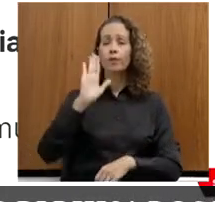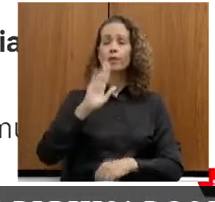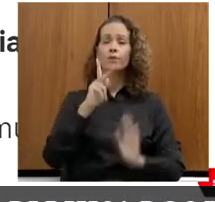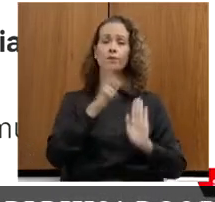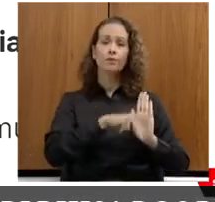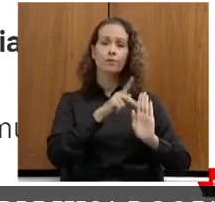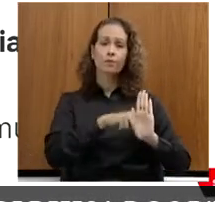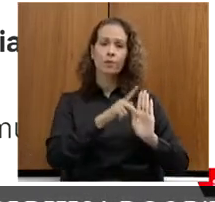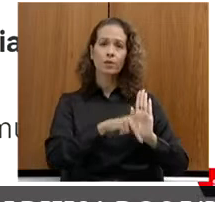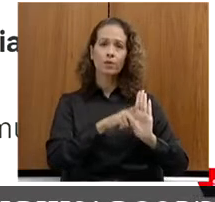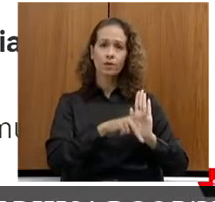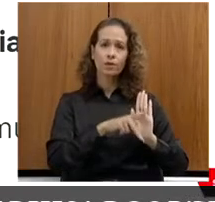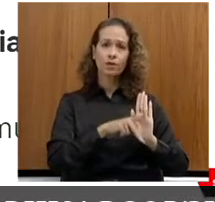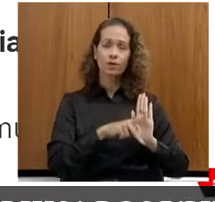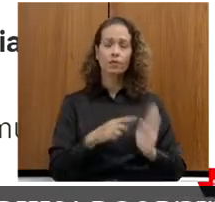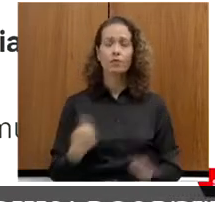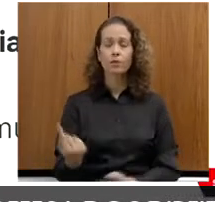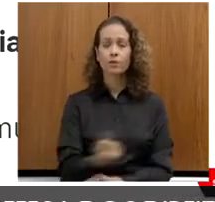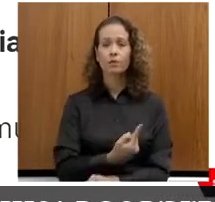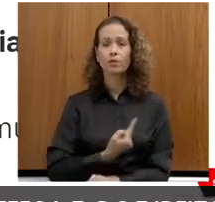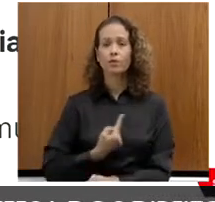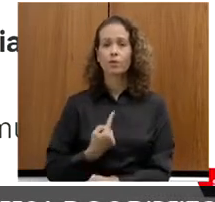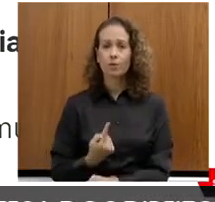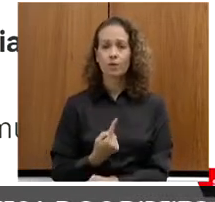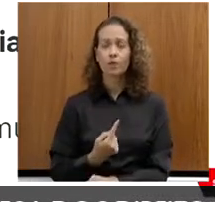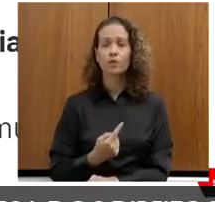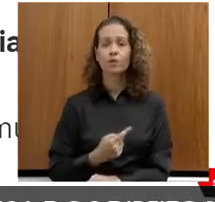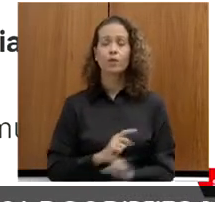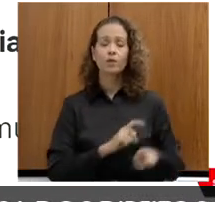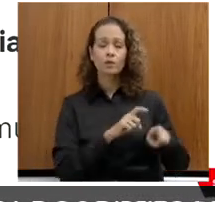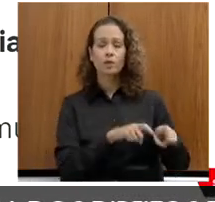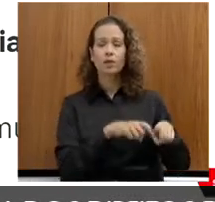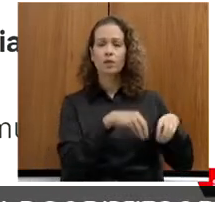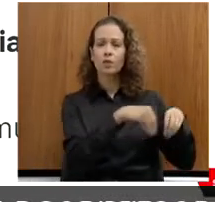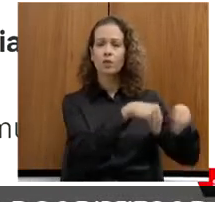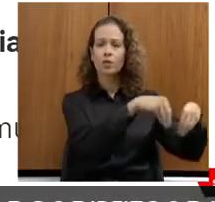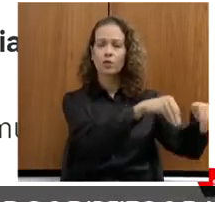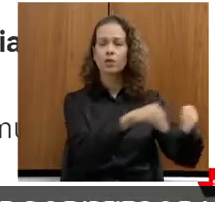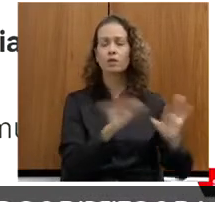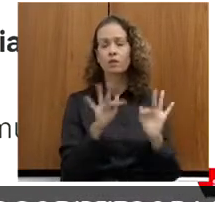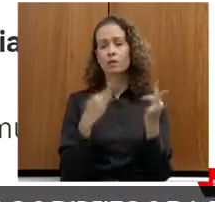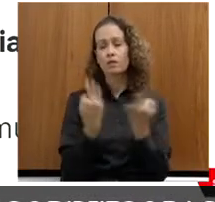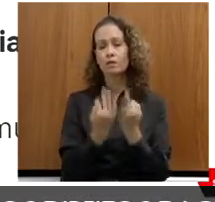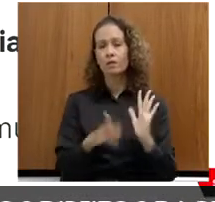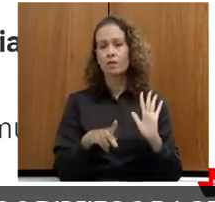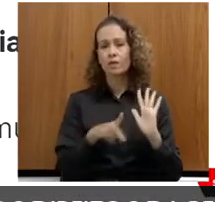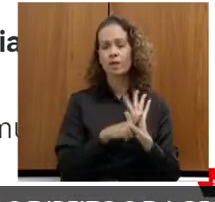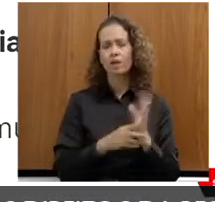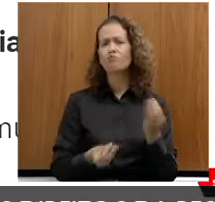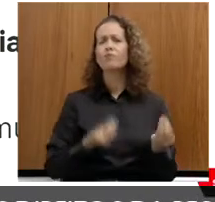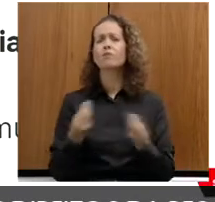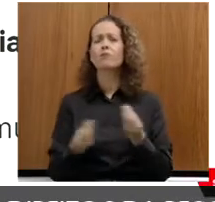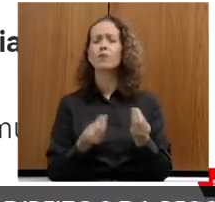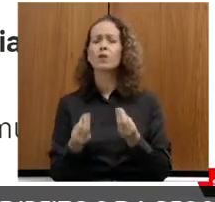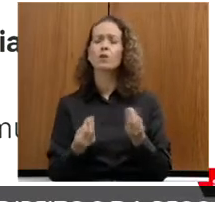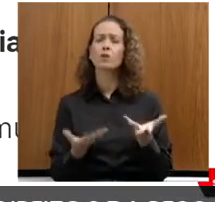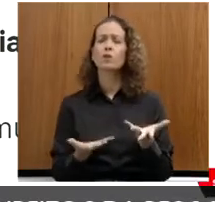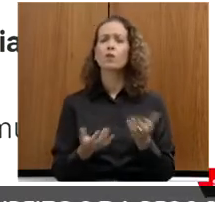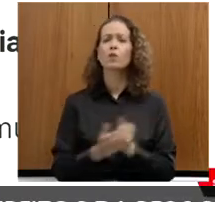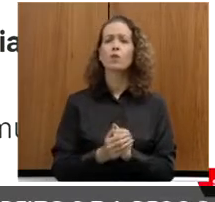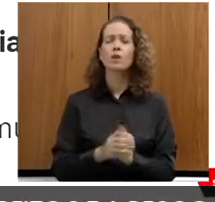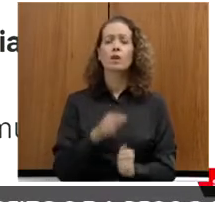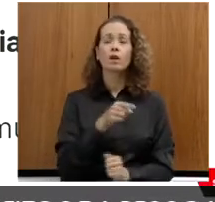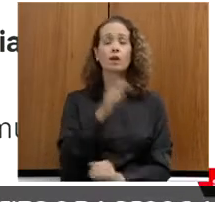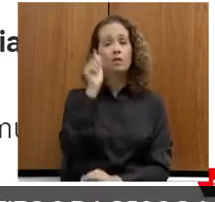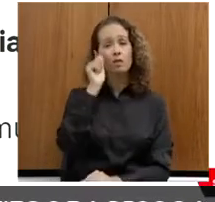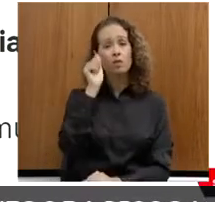nos DH abaixo, está na agricultura familiar, incentiva a agricultura familiar, e como que eu vou incentejar essa mulher vítima